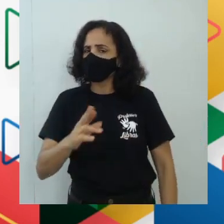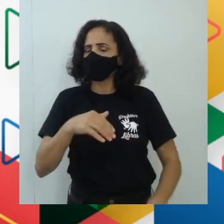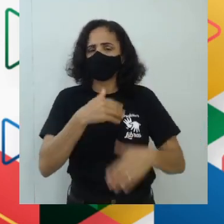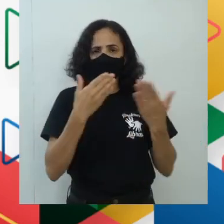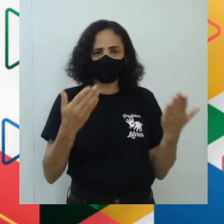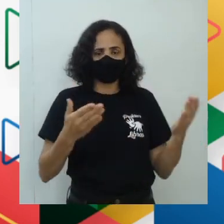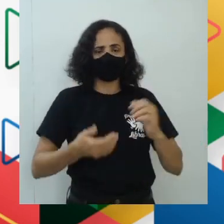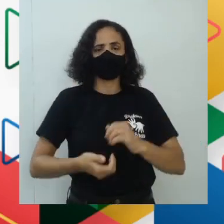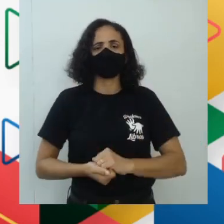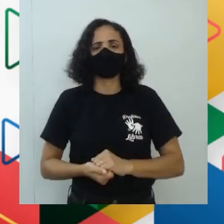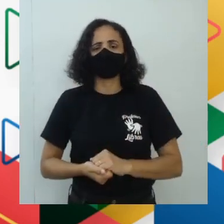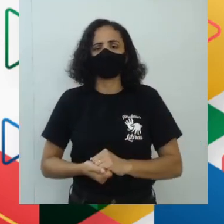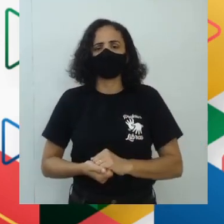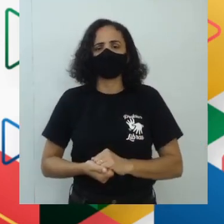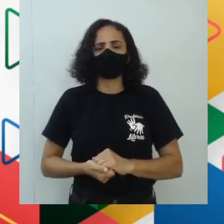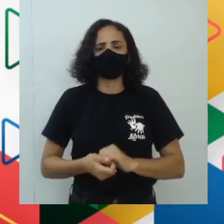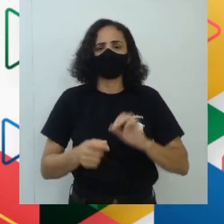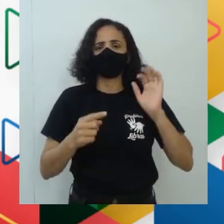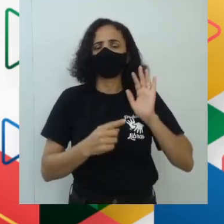nos mostra